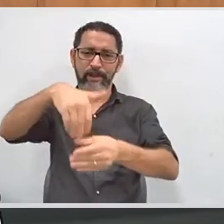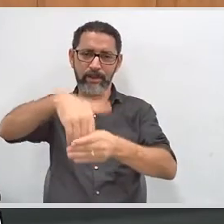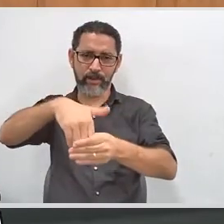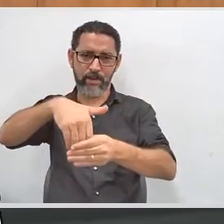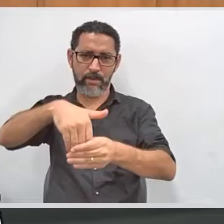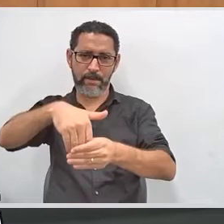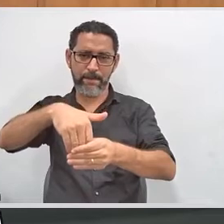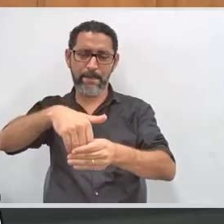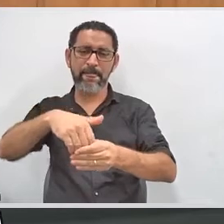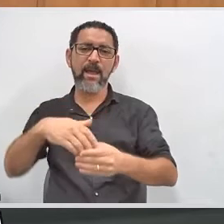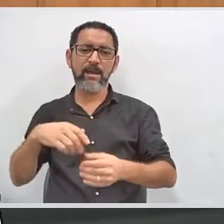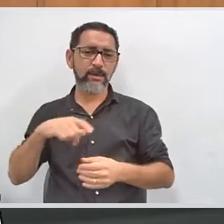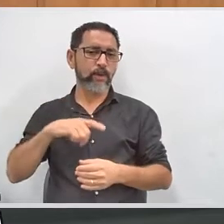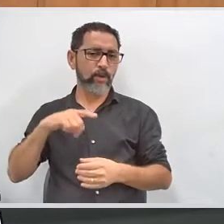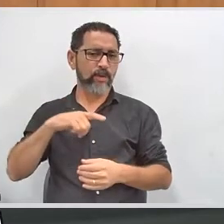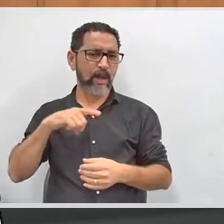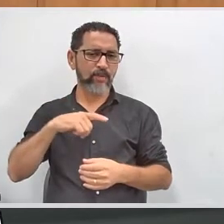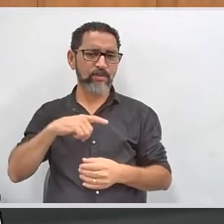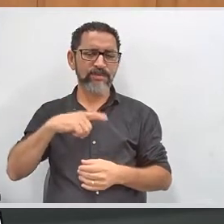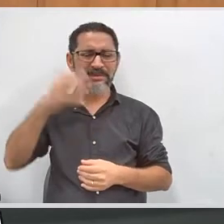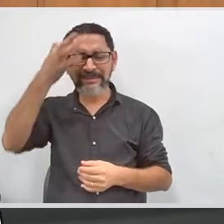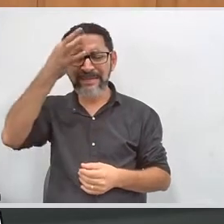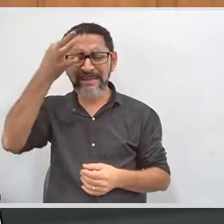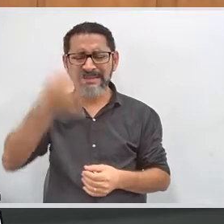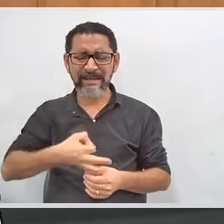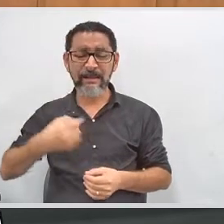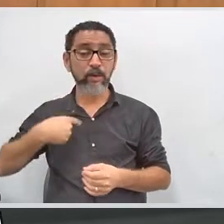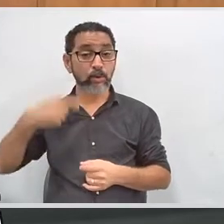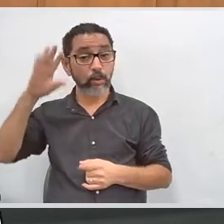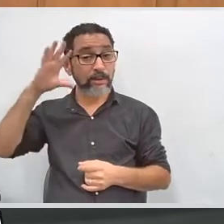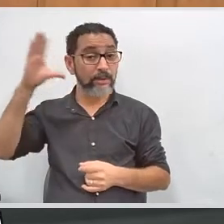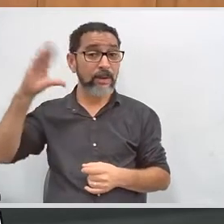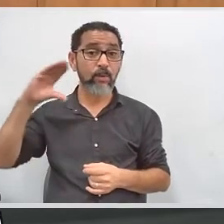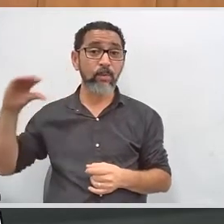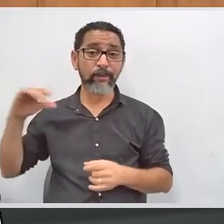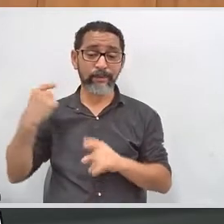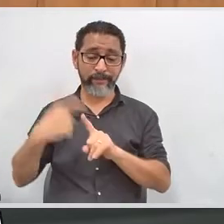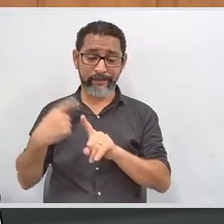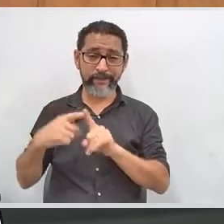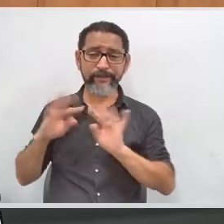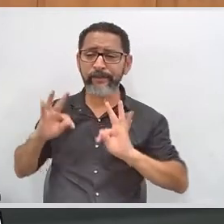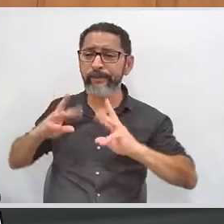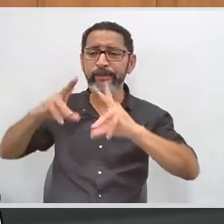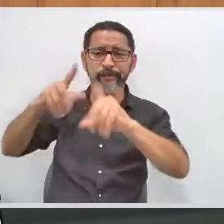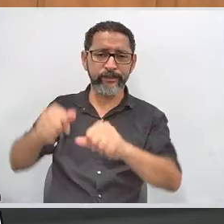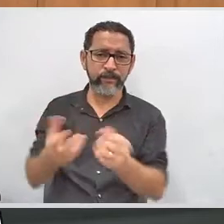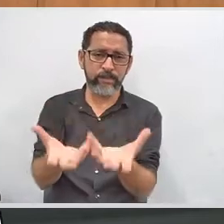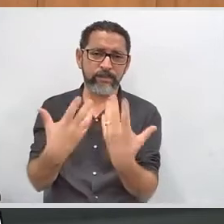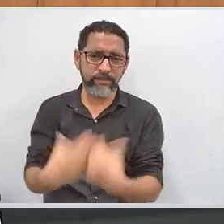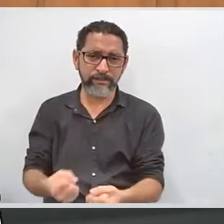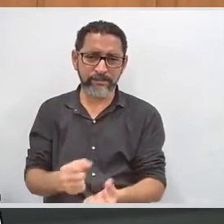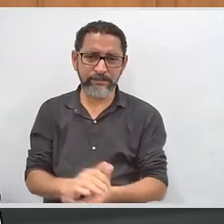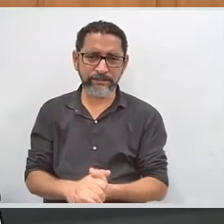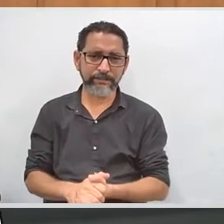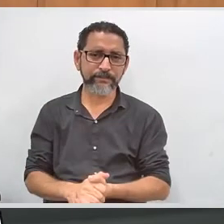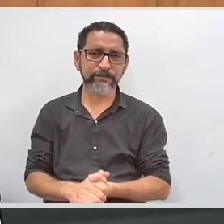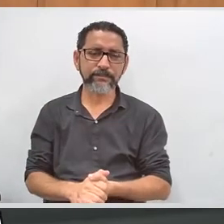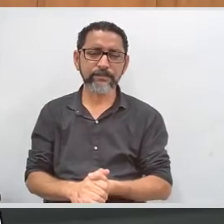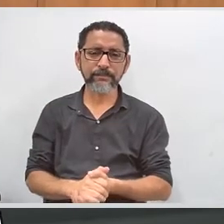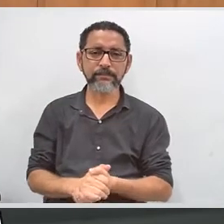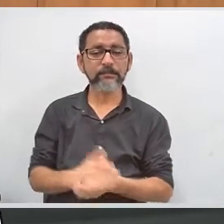porque as reivindicações que eu vinha para cá, e eu tenho certeza que a maioria das pessoas que estão aqui e estão nos ouvindo, elas estão atendidas.